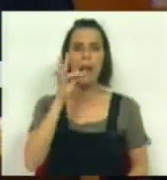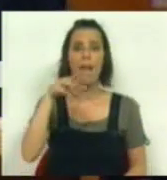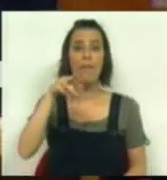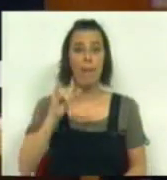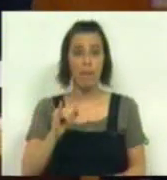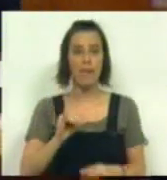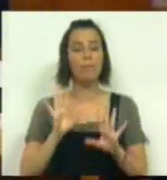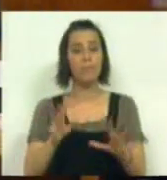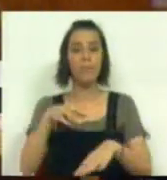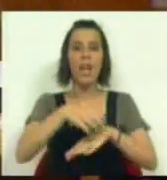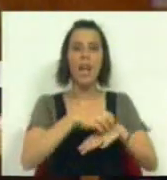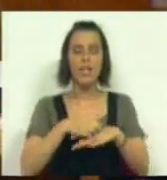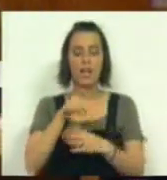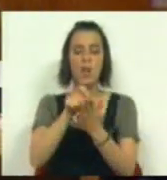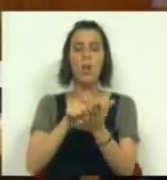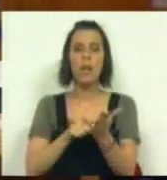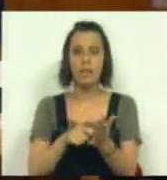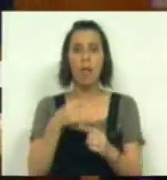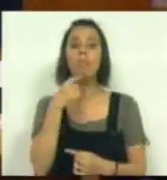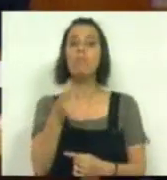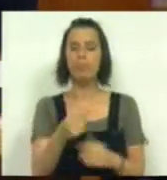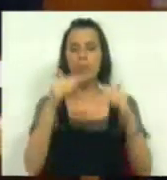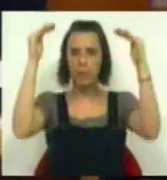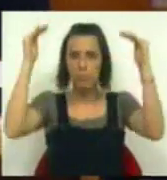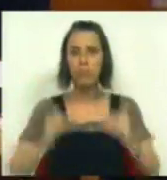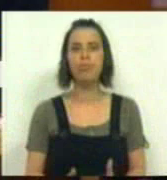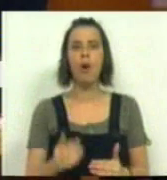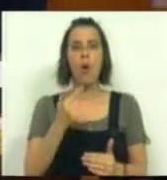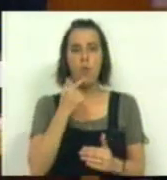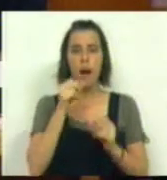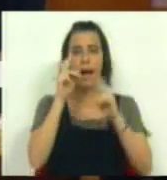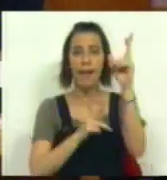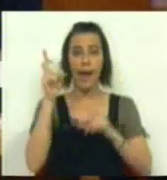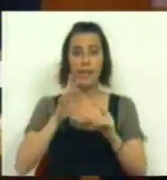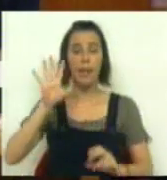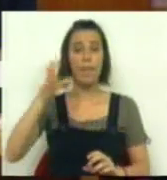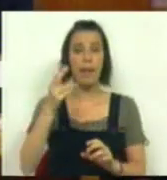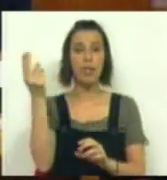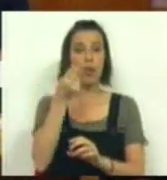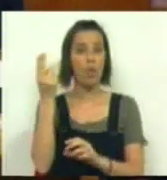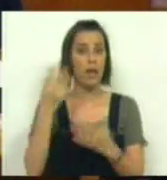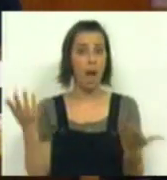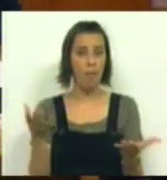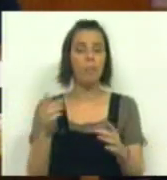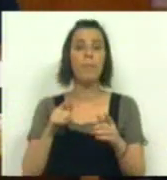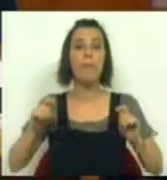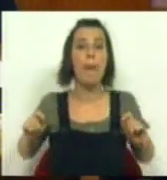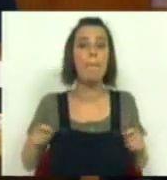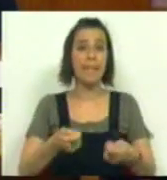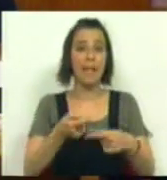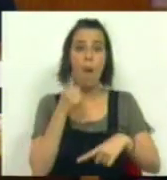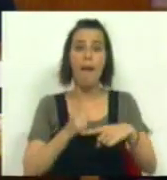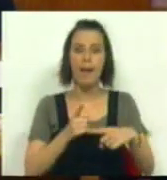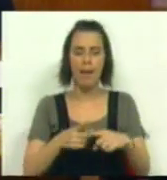FMI. E as agências de notação falam em descidas massivas dos ratings dos países da União. A pressão sobre a